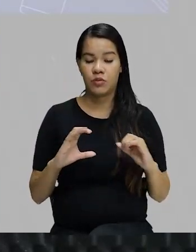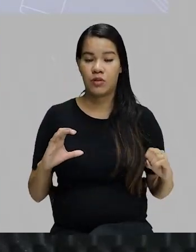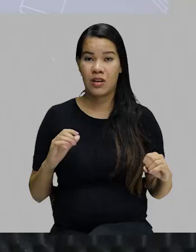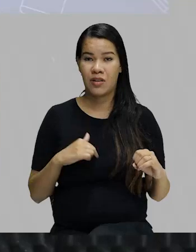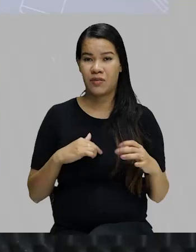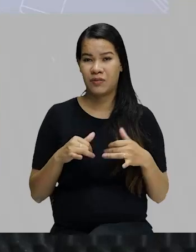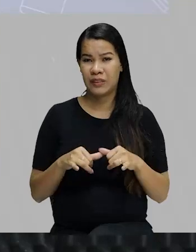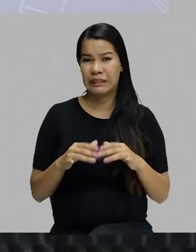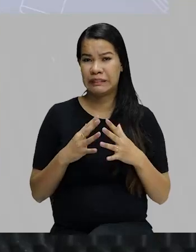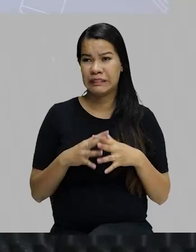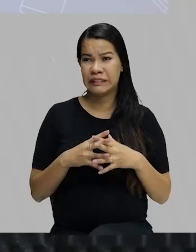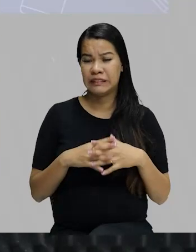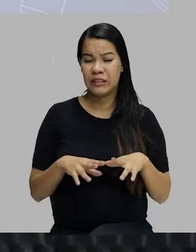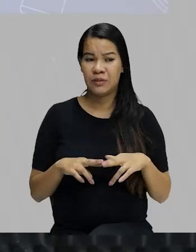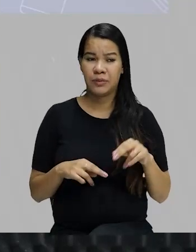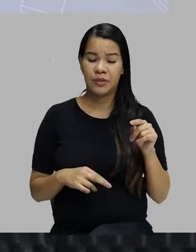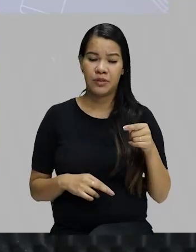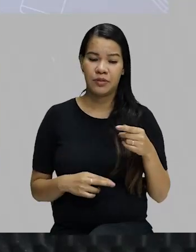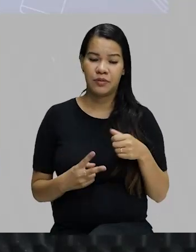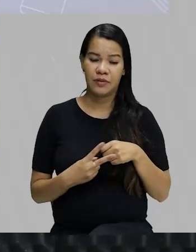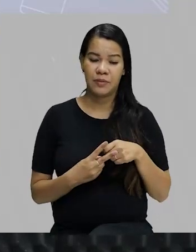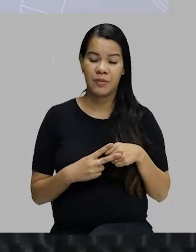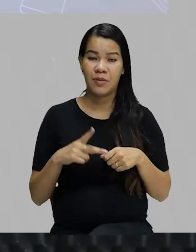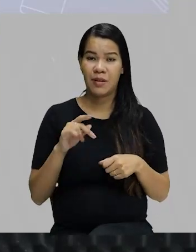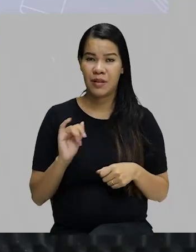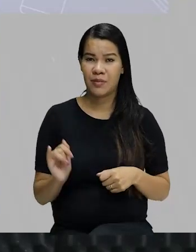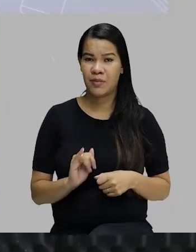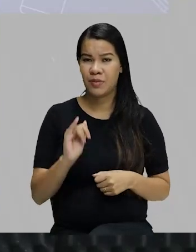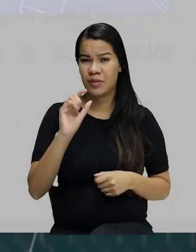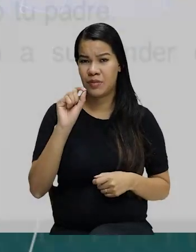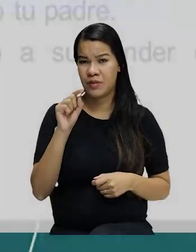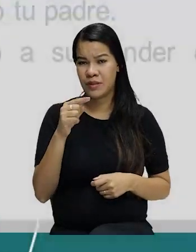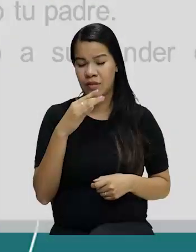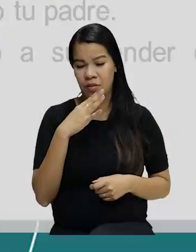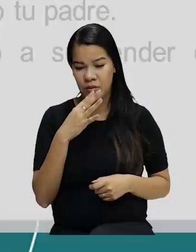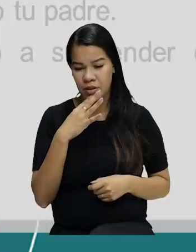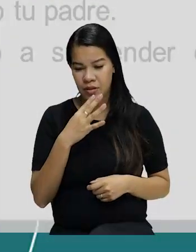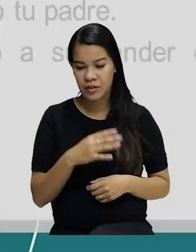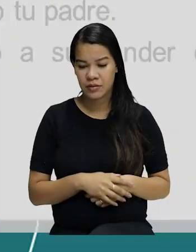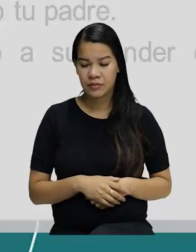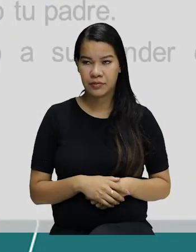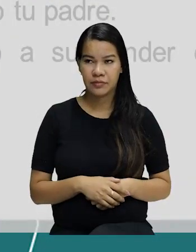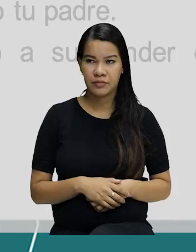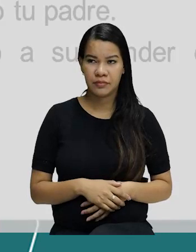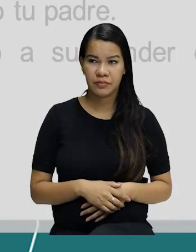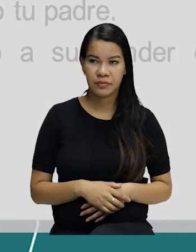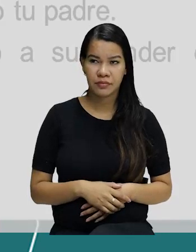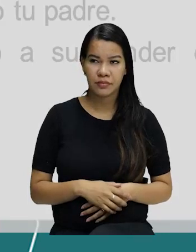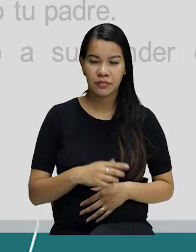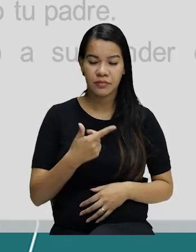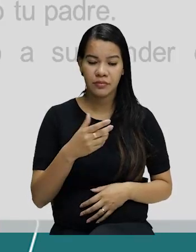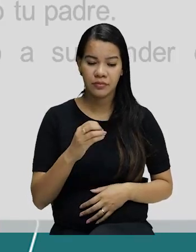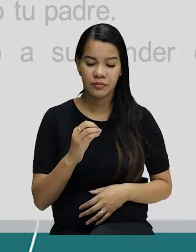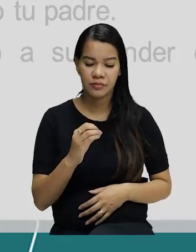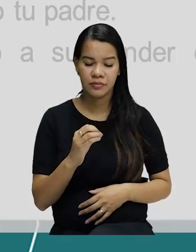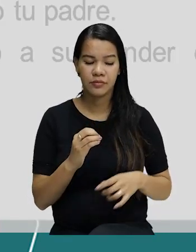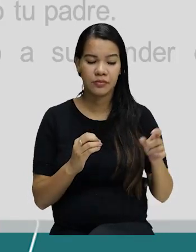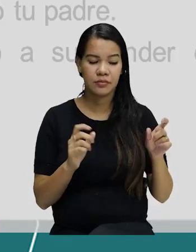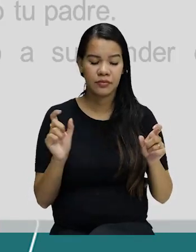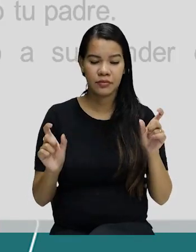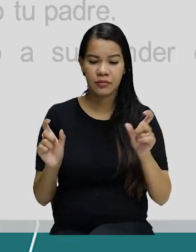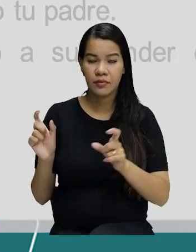importante que você conheça. São 20 tempos verbais,